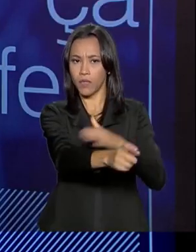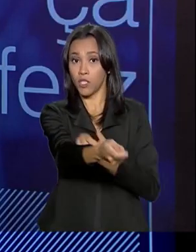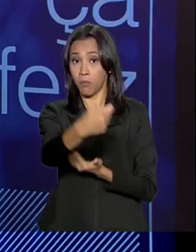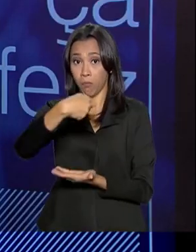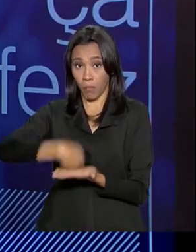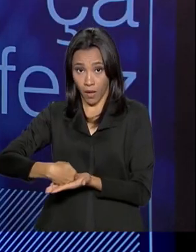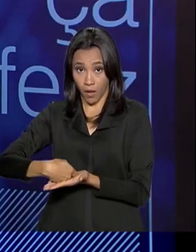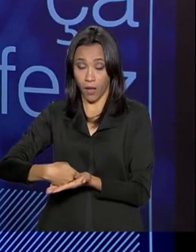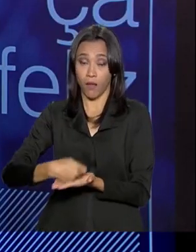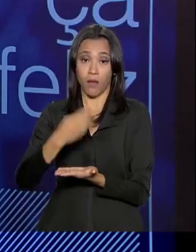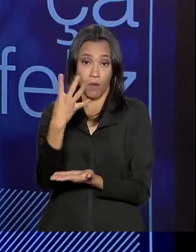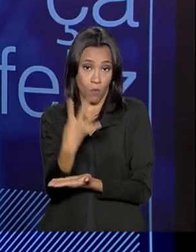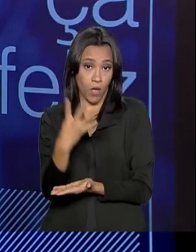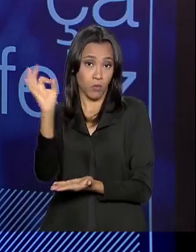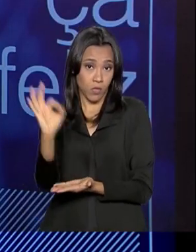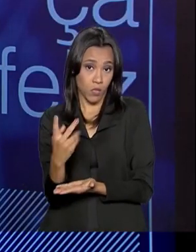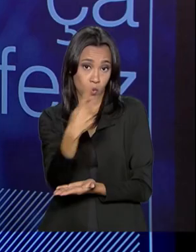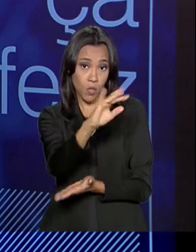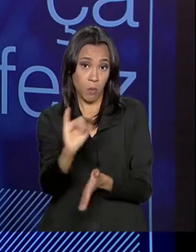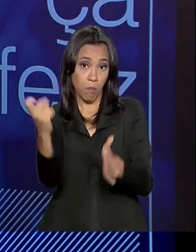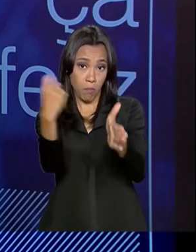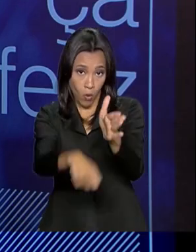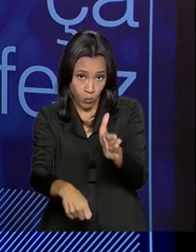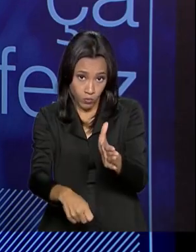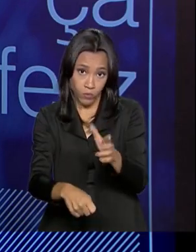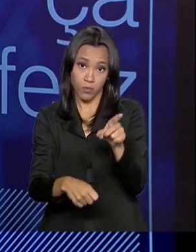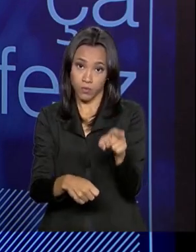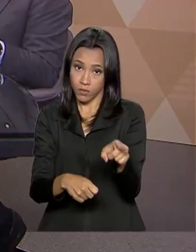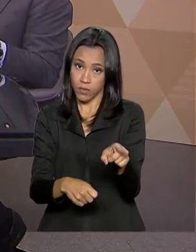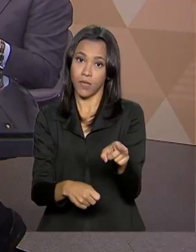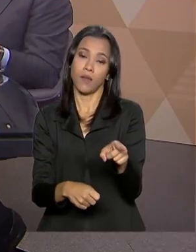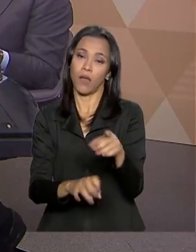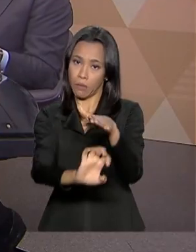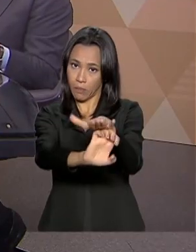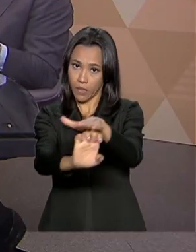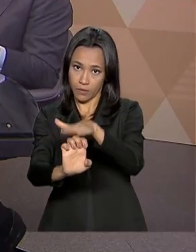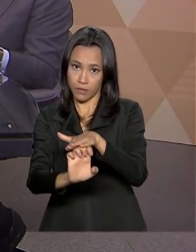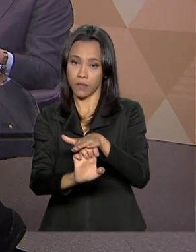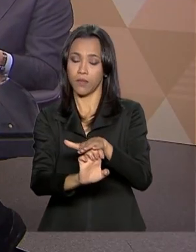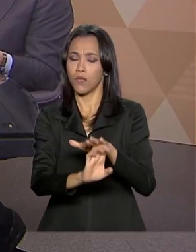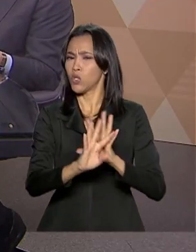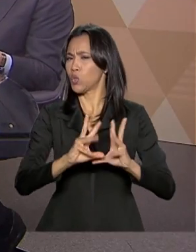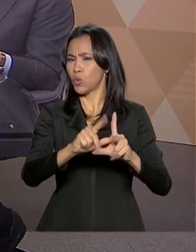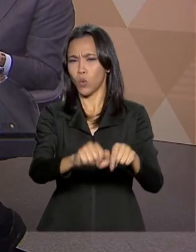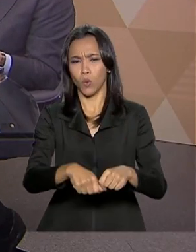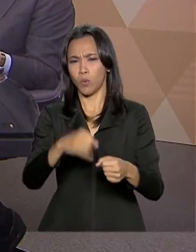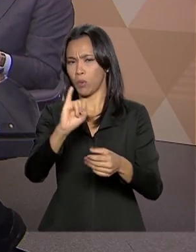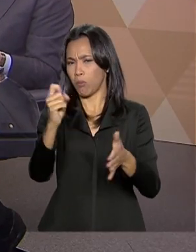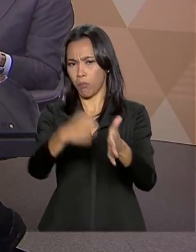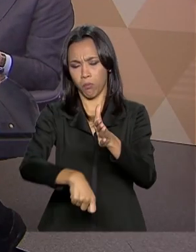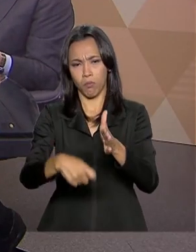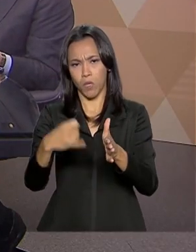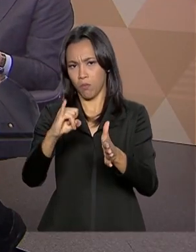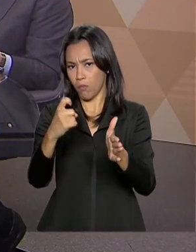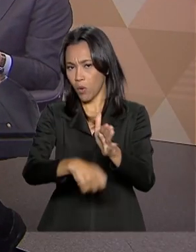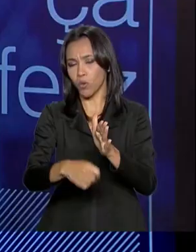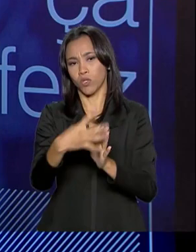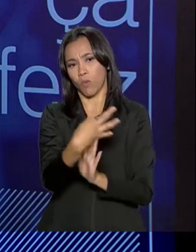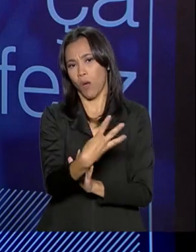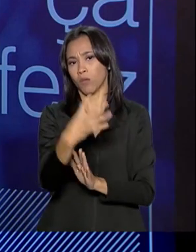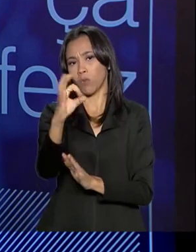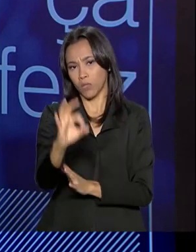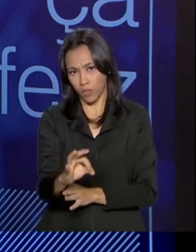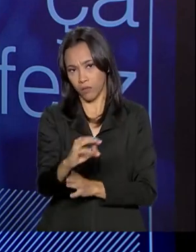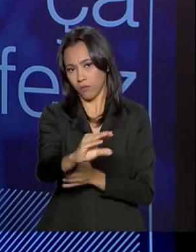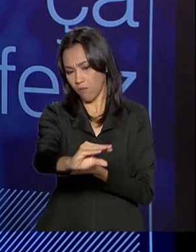do imposto todo dela, em vez de ela pagar 4% todo o imposto, incluindo esses 4% para